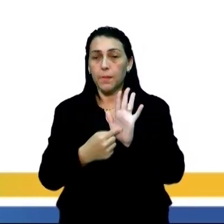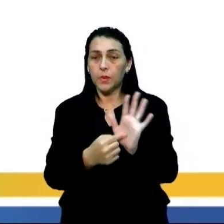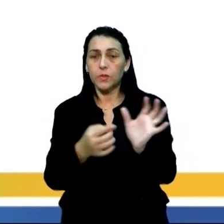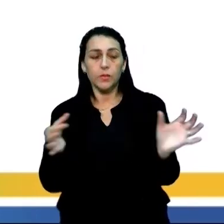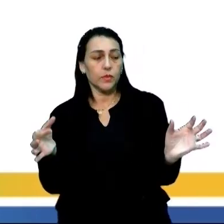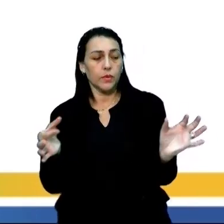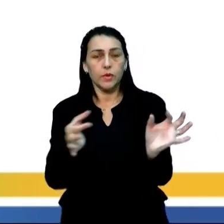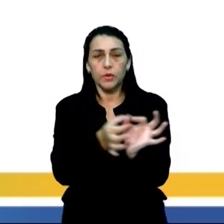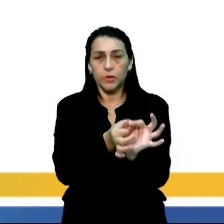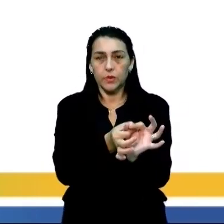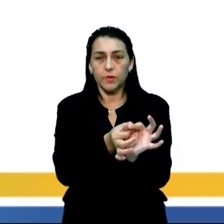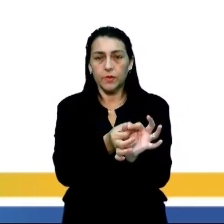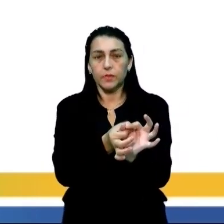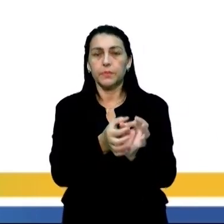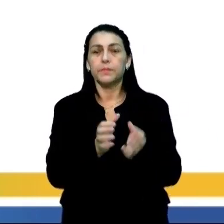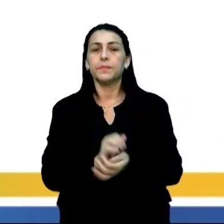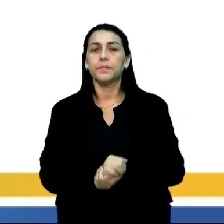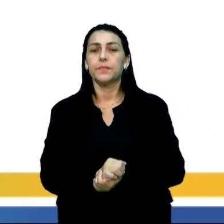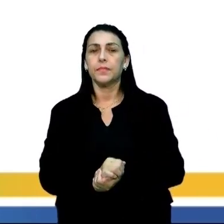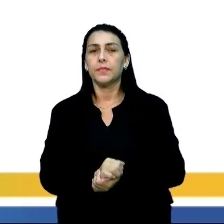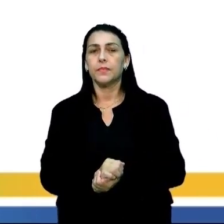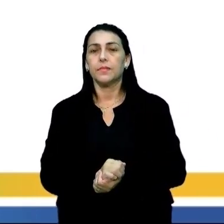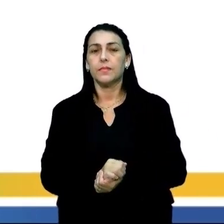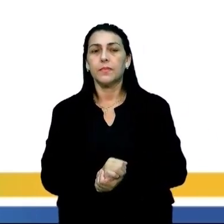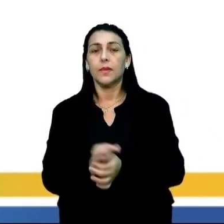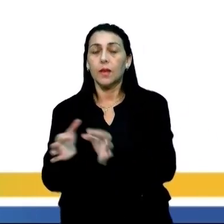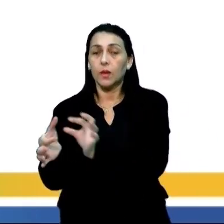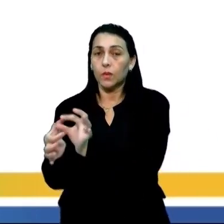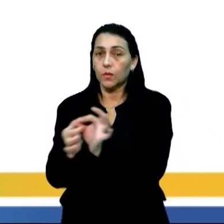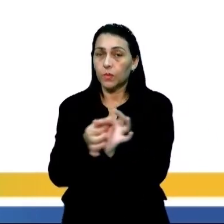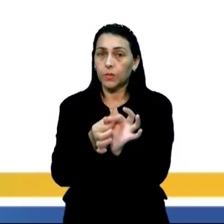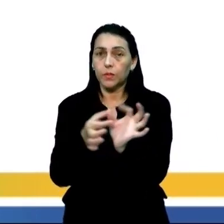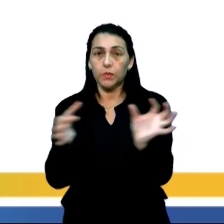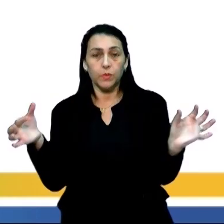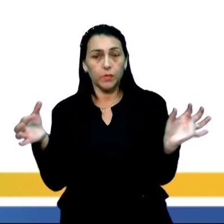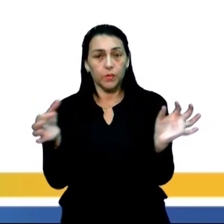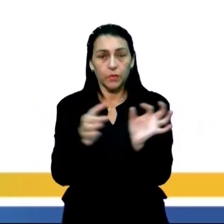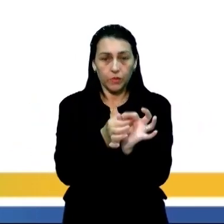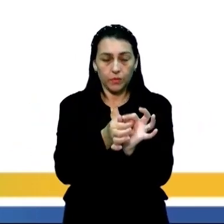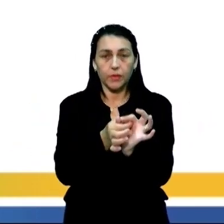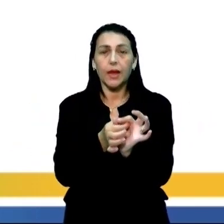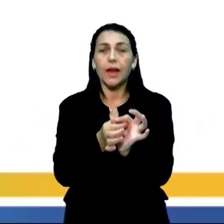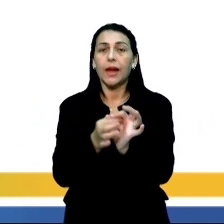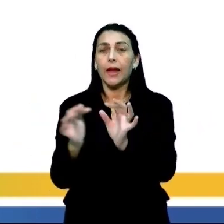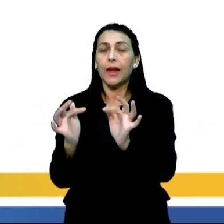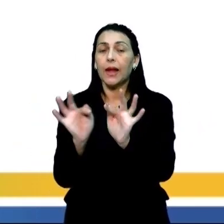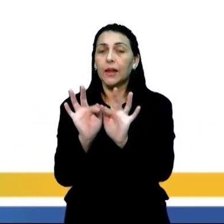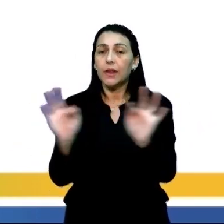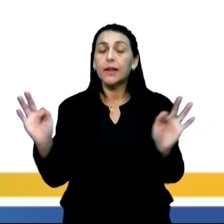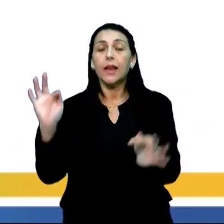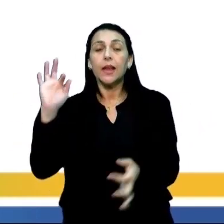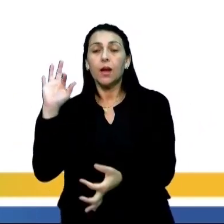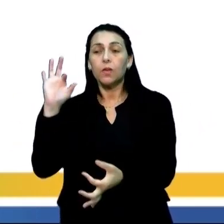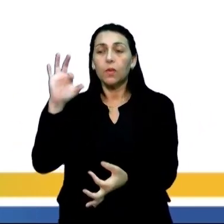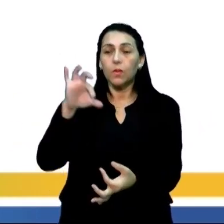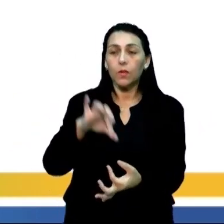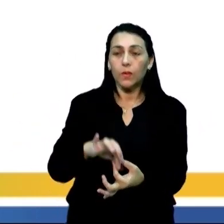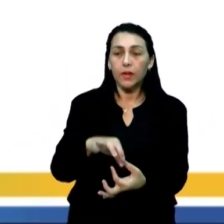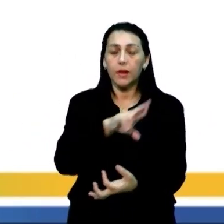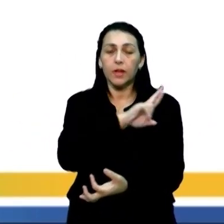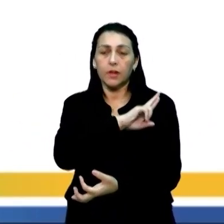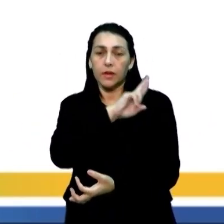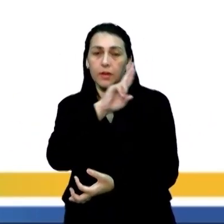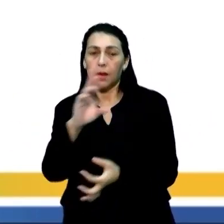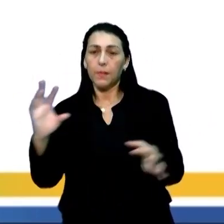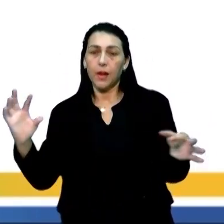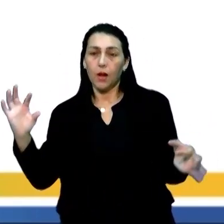através dos conectivos. Então, a coesão é os conectivos que ligam as nossas frases. E a coerência é responsável pela